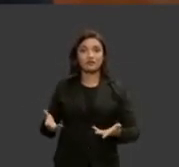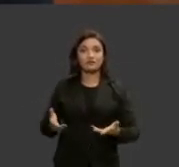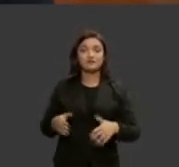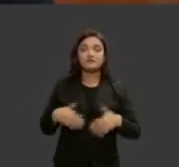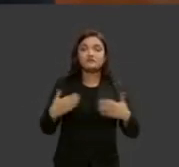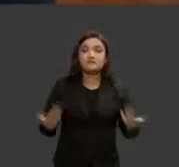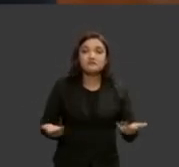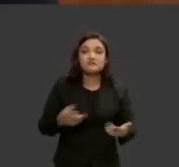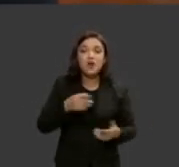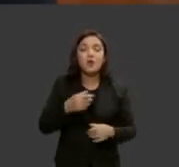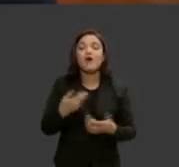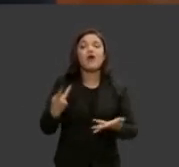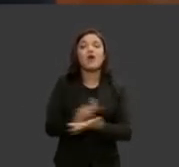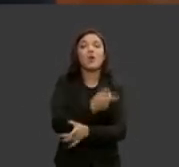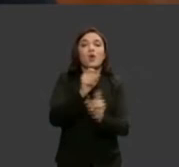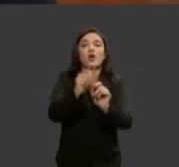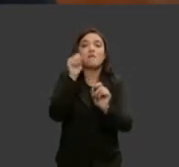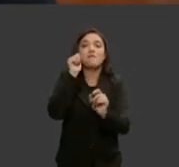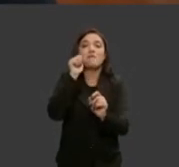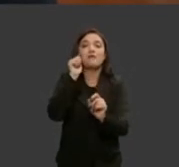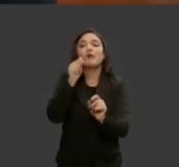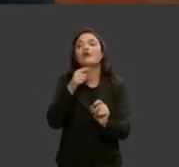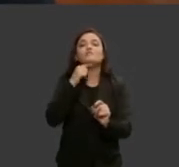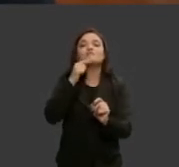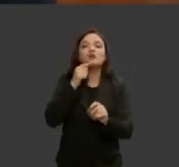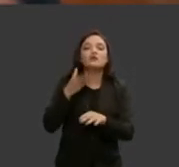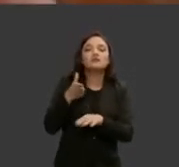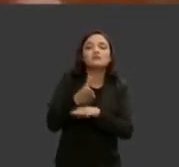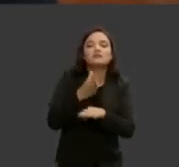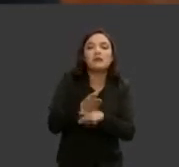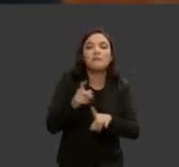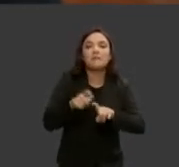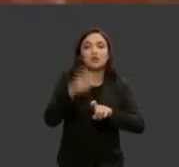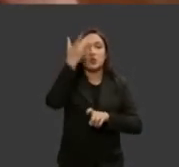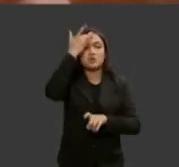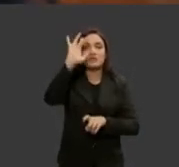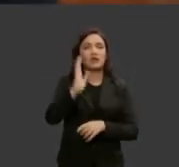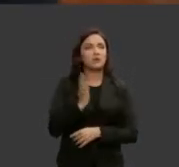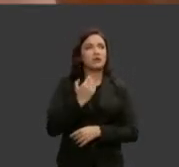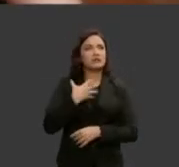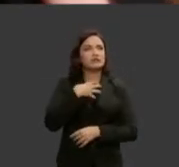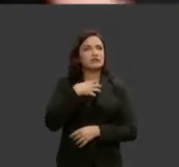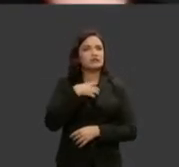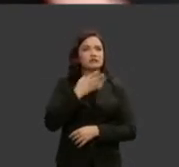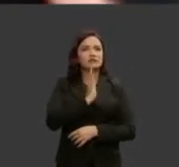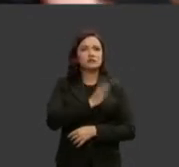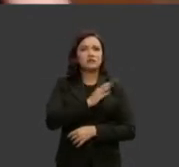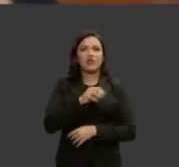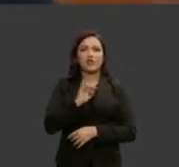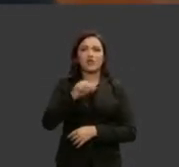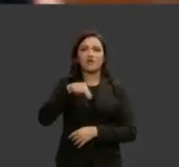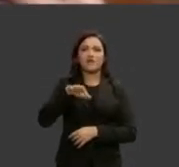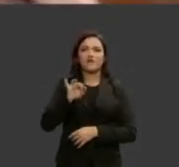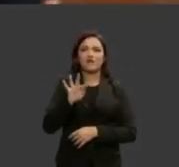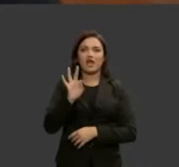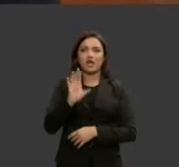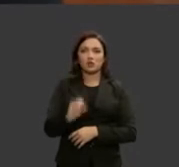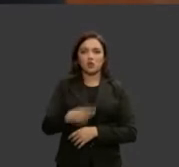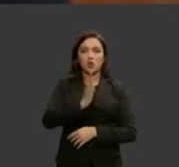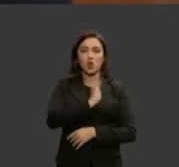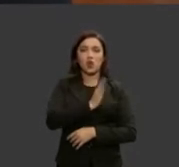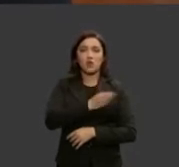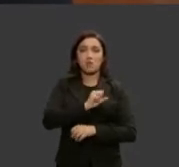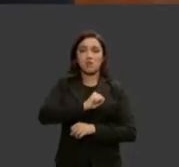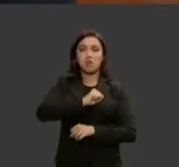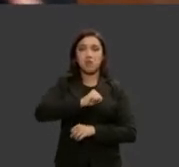o seu tratamento para a prevenção e inclusive no momento que está efetivamente tendo um infarto dos